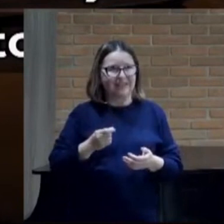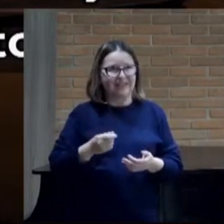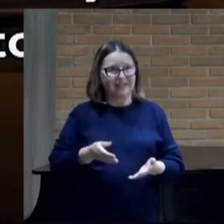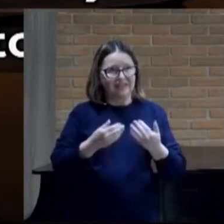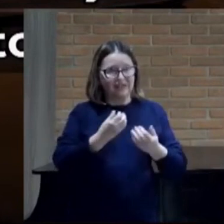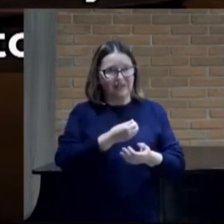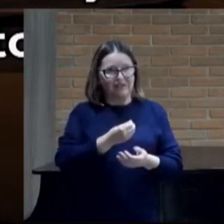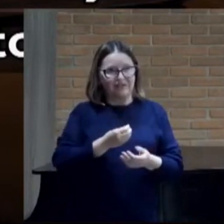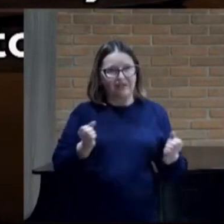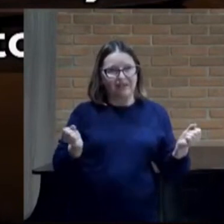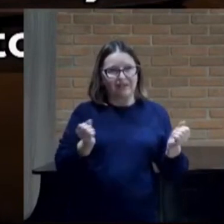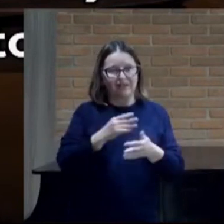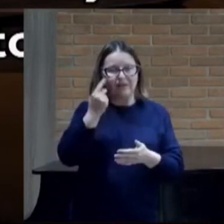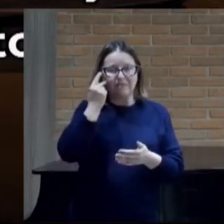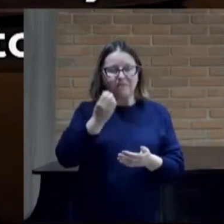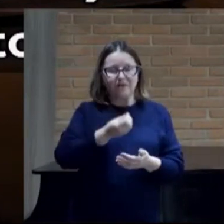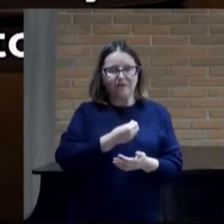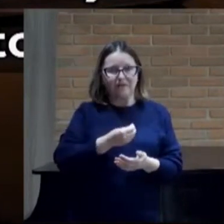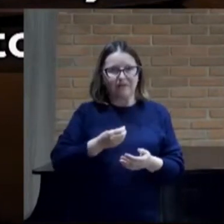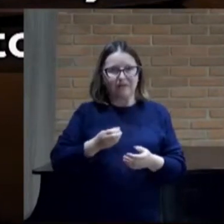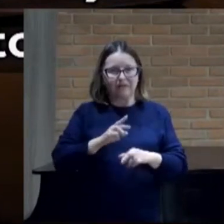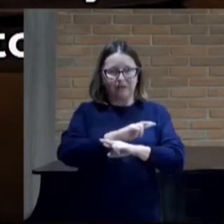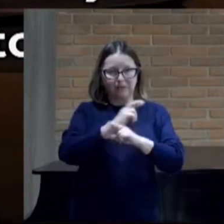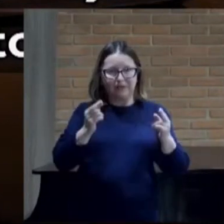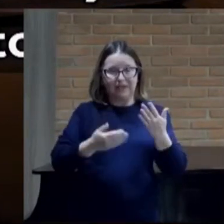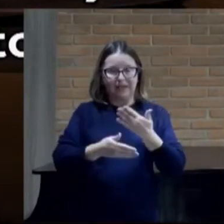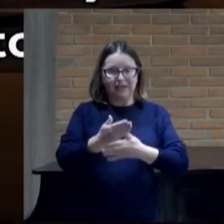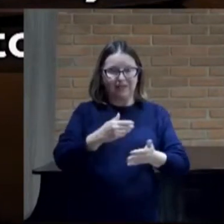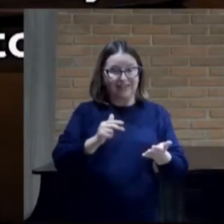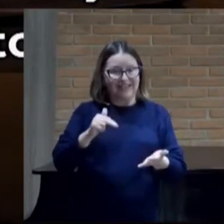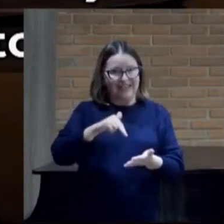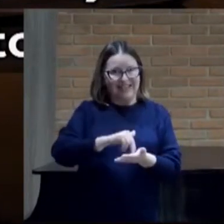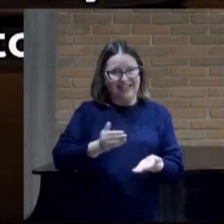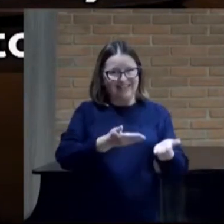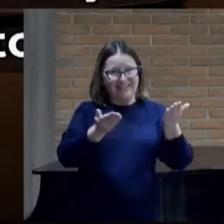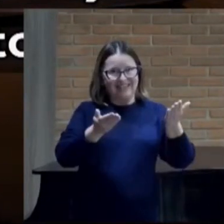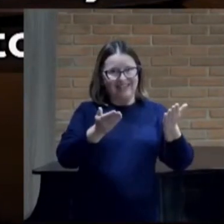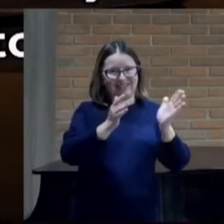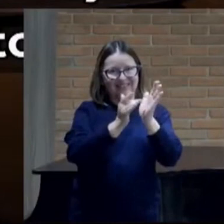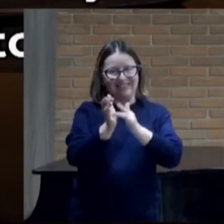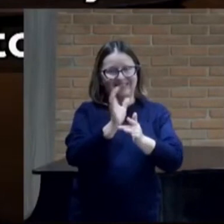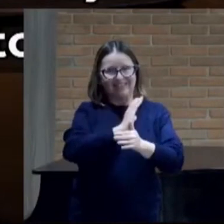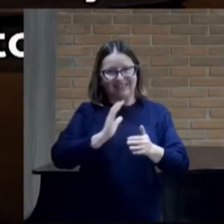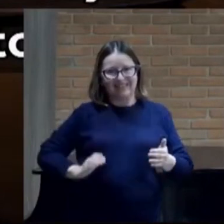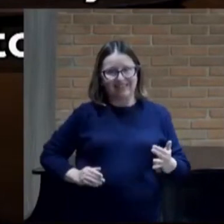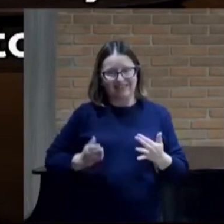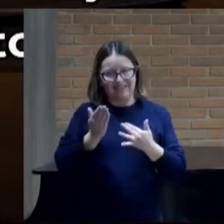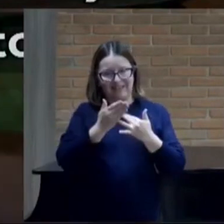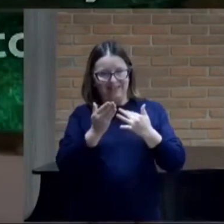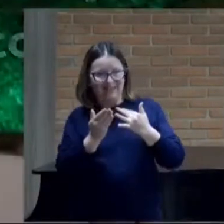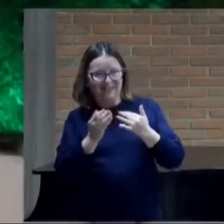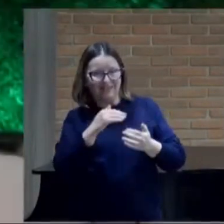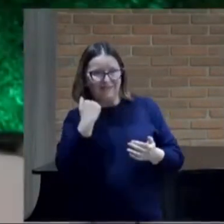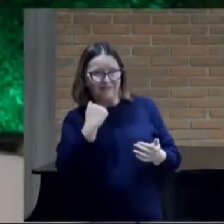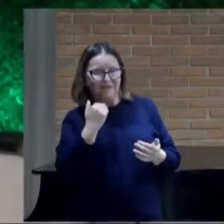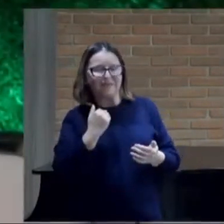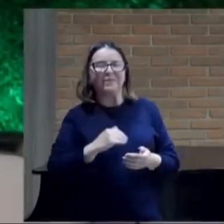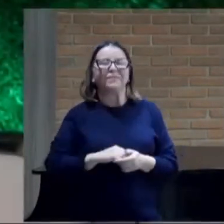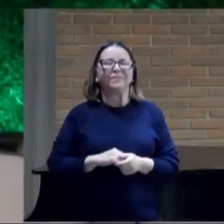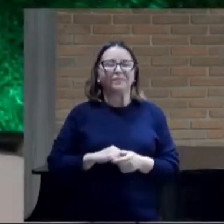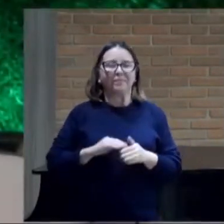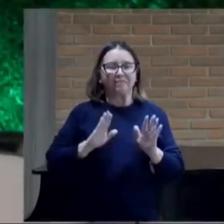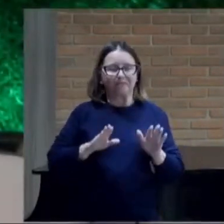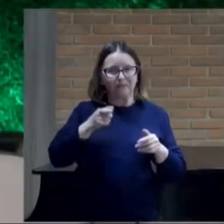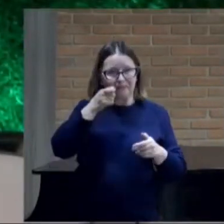viva esperança Mediante a ressurreição De Jesus Cristo Dentre os mortos Eu queria que você